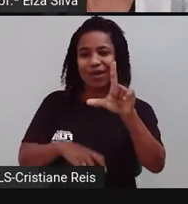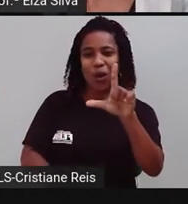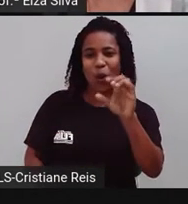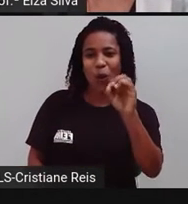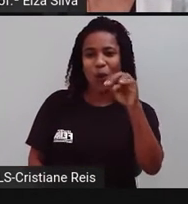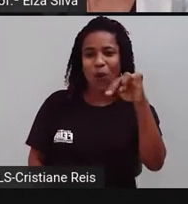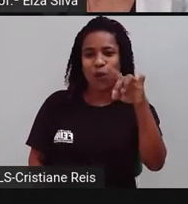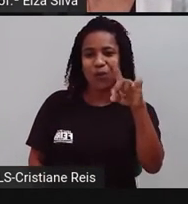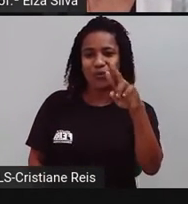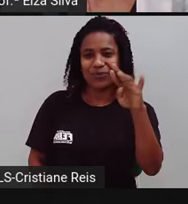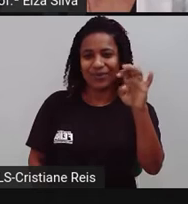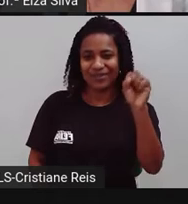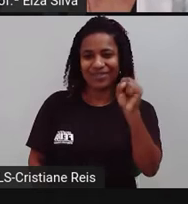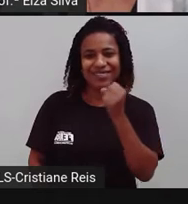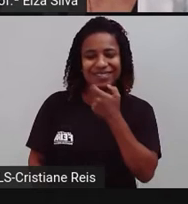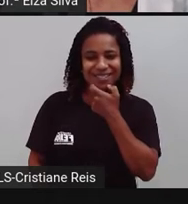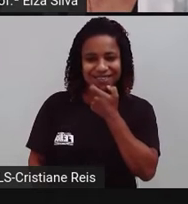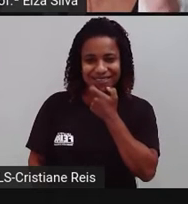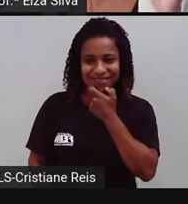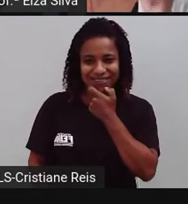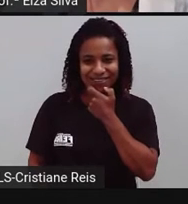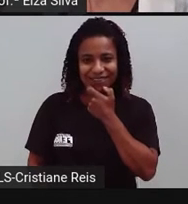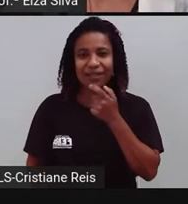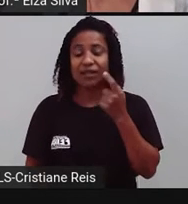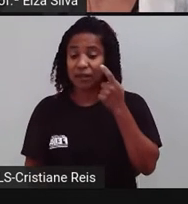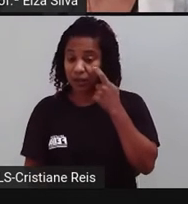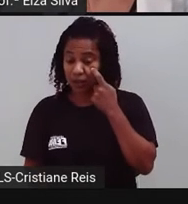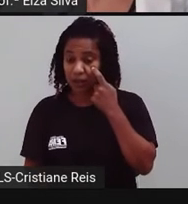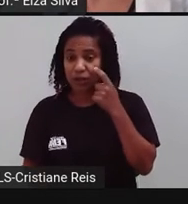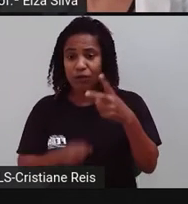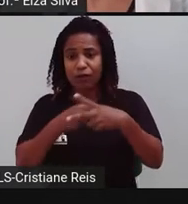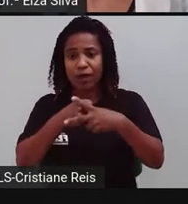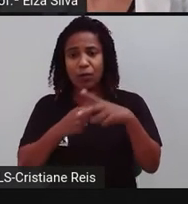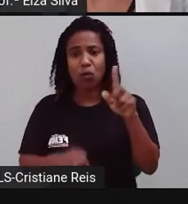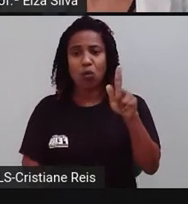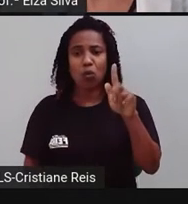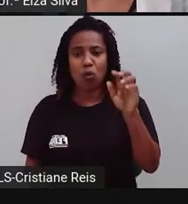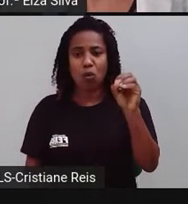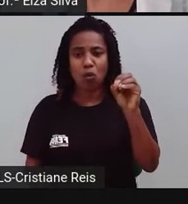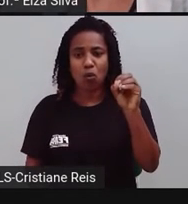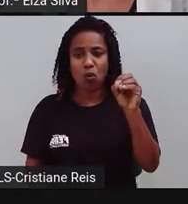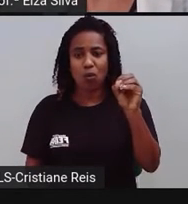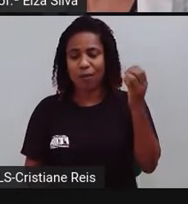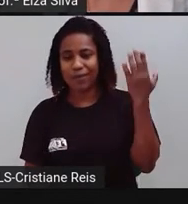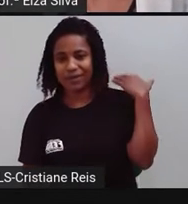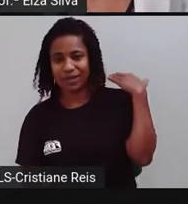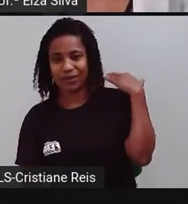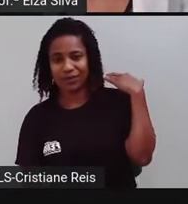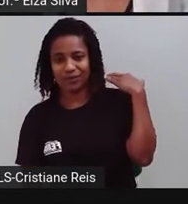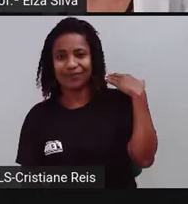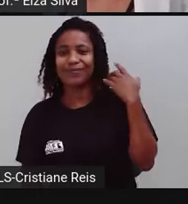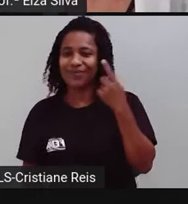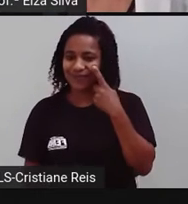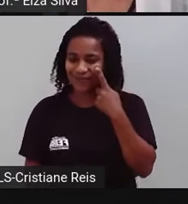Então, aqui nós temos o verbo go, que é o verbo ir, no passado. Went. Lembrando que este